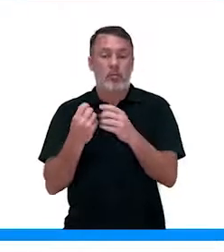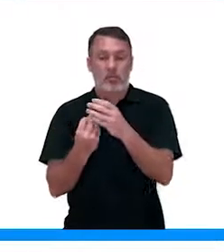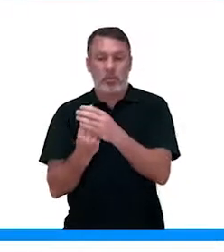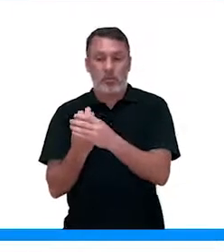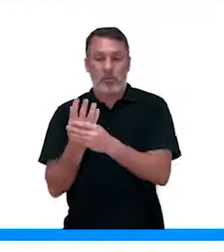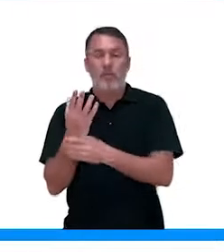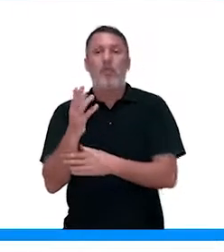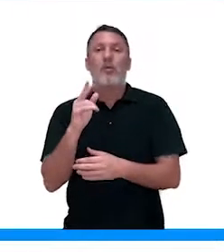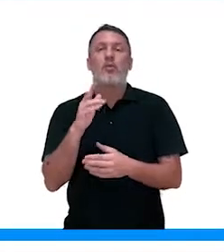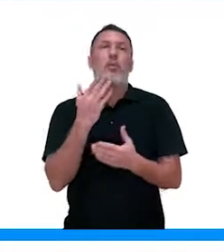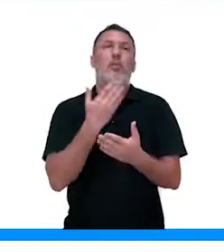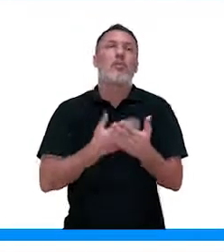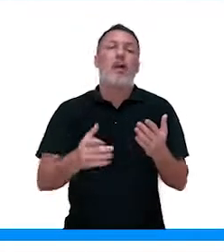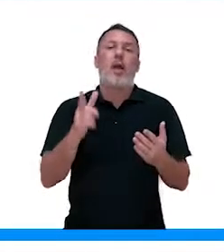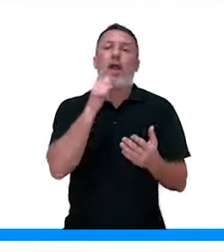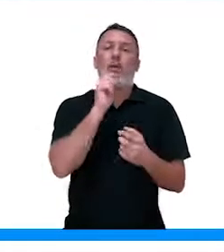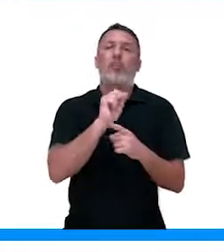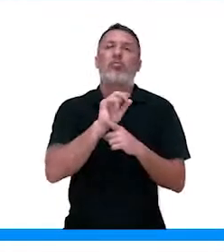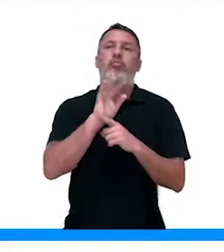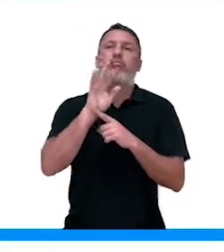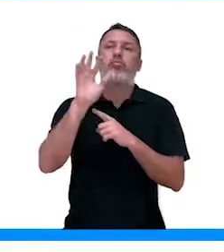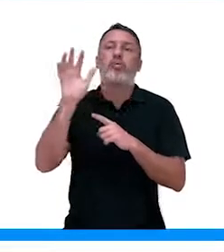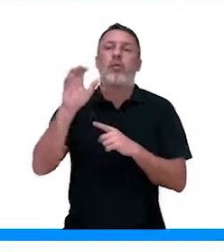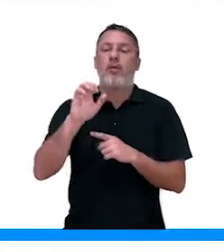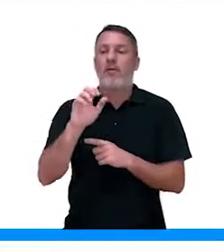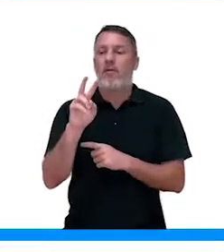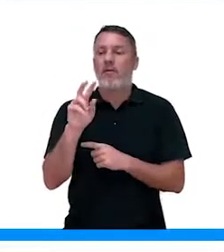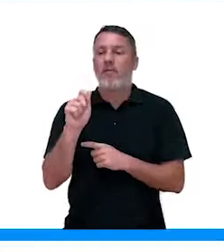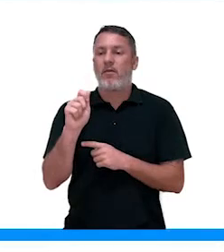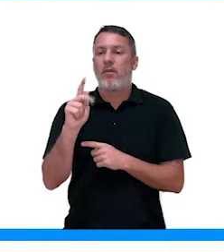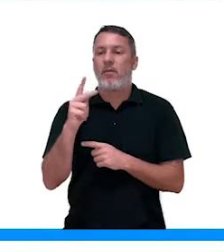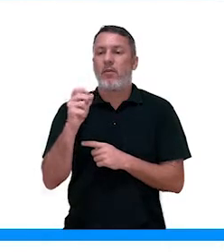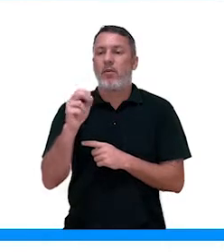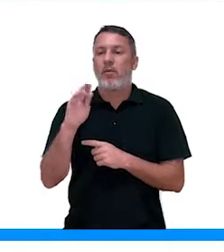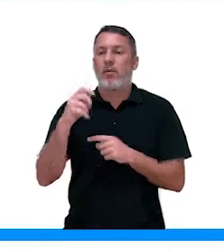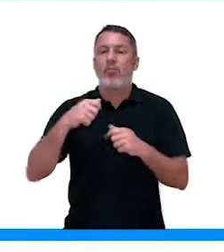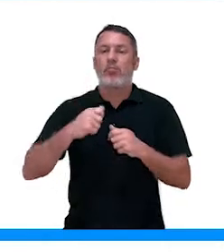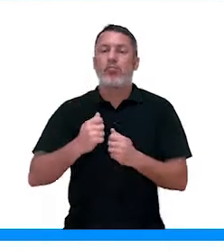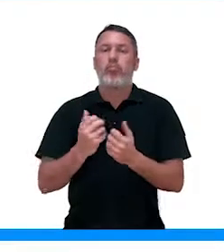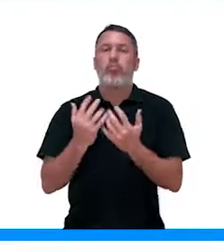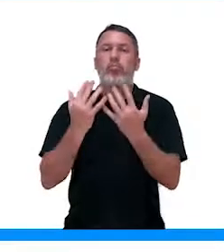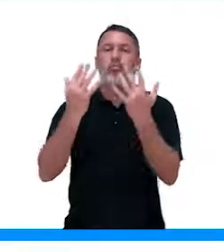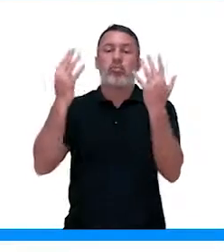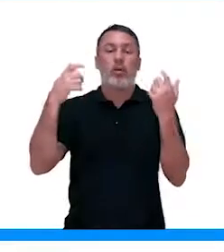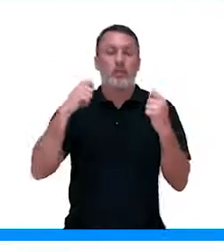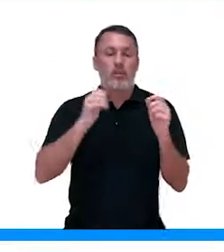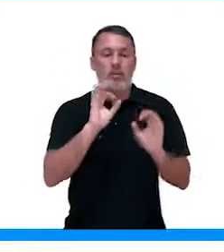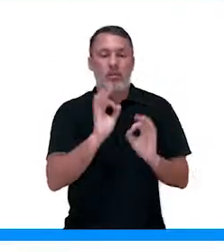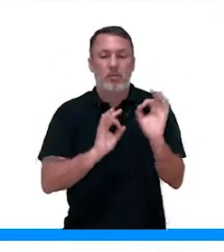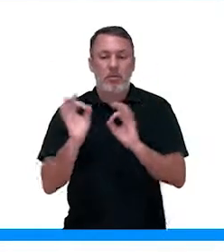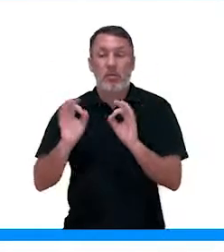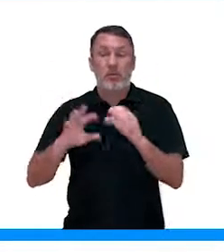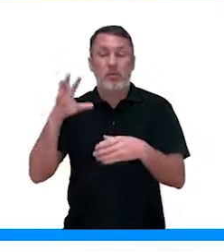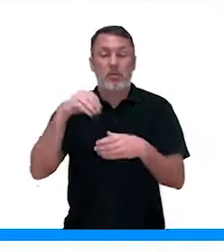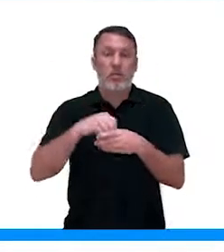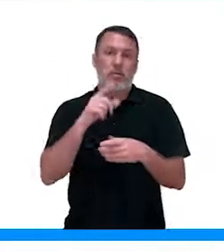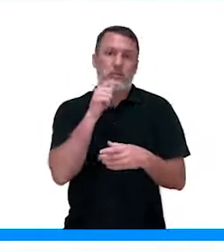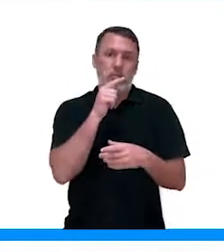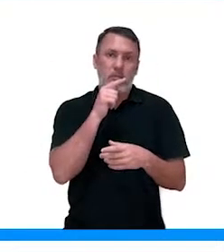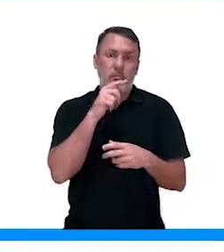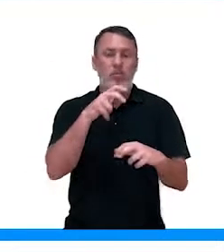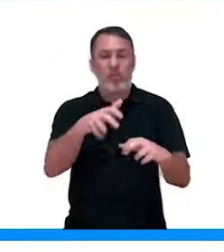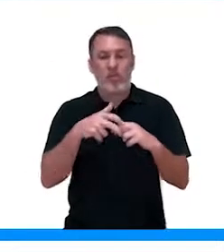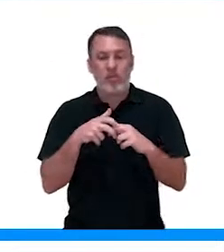planta, ela perde água por evaporação. Então, o que que acontece? Ela precisa regular a quantidade de água dentro